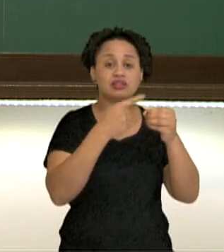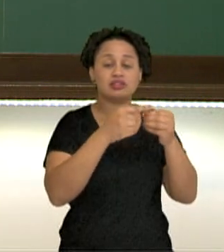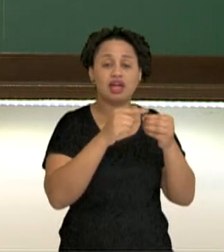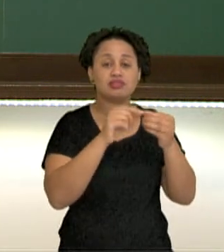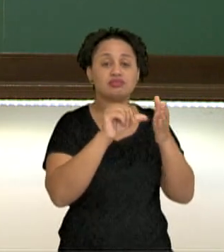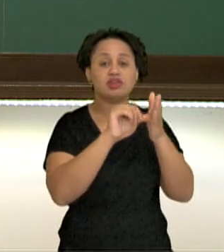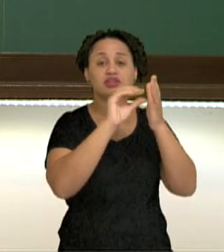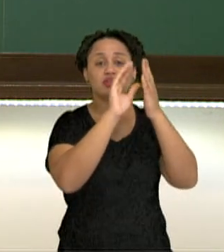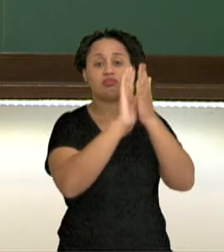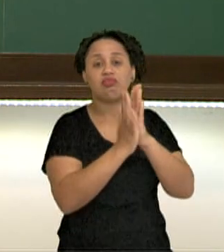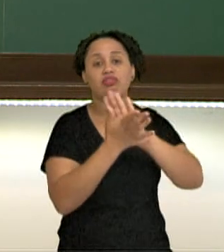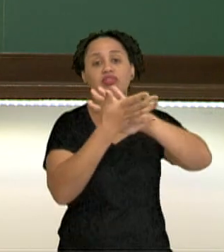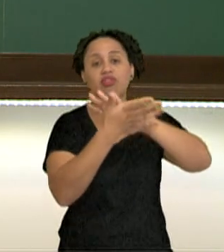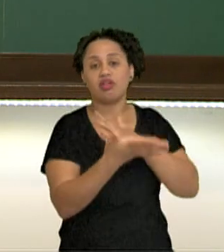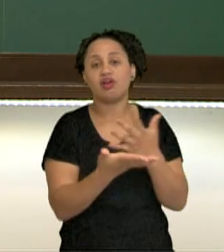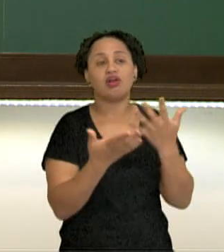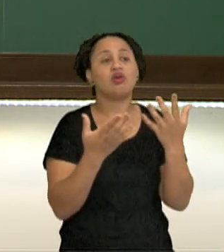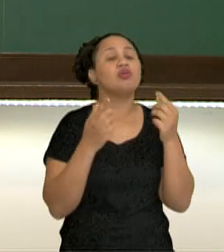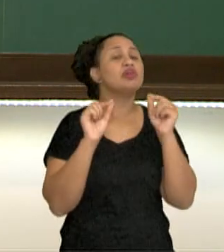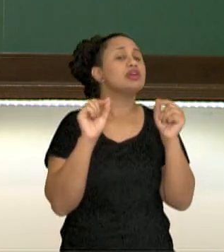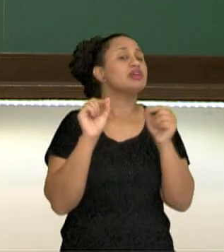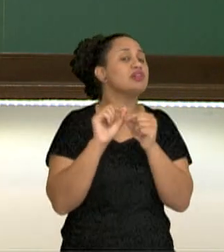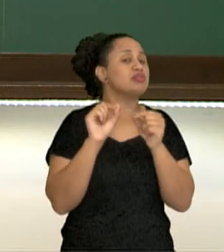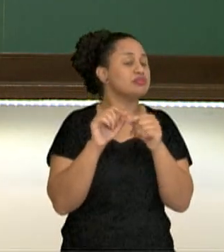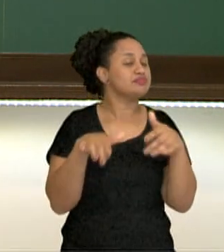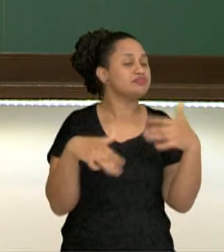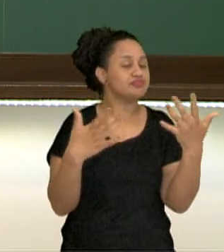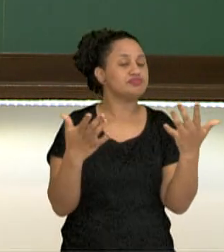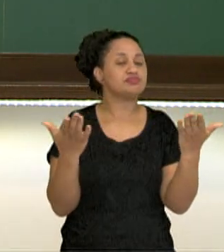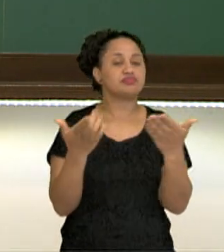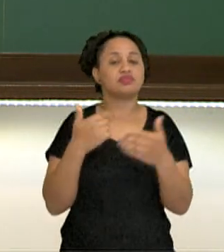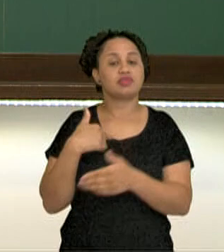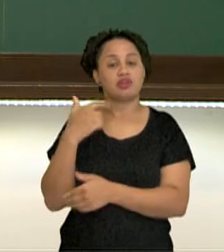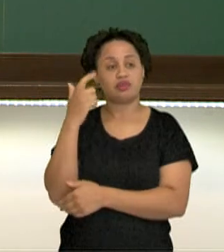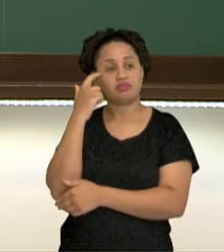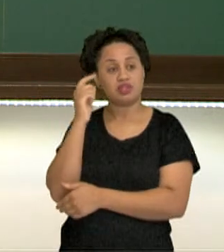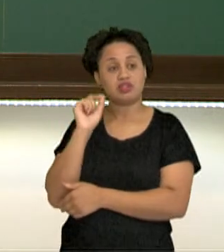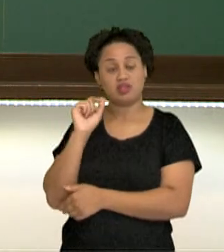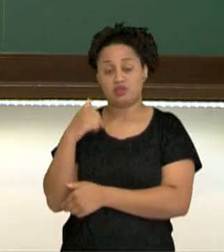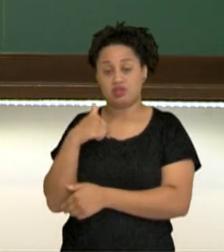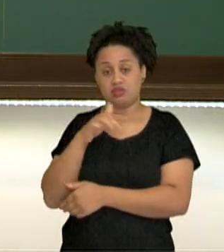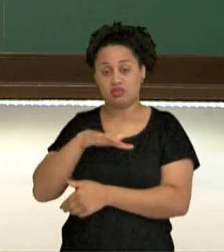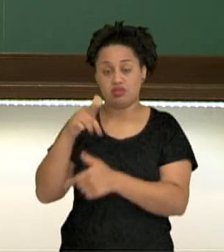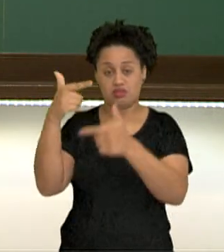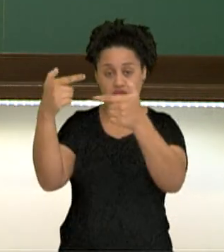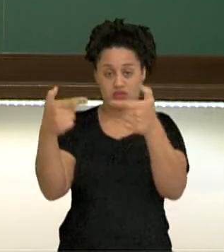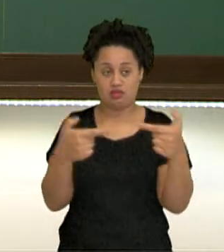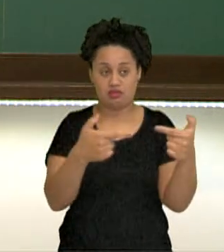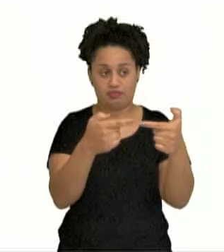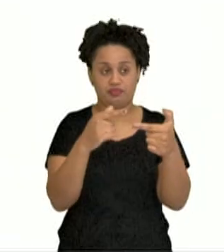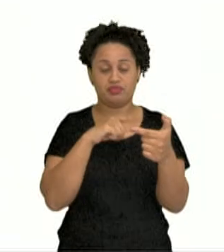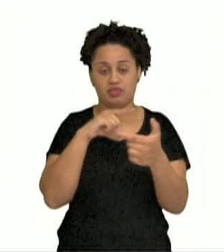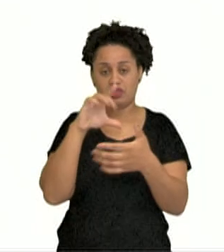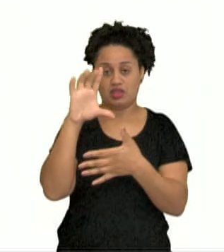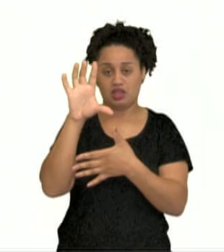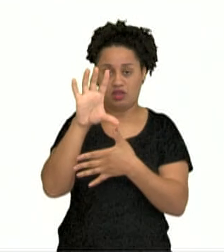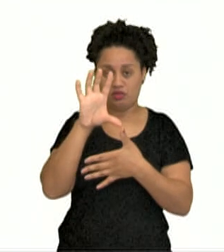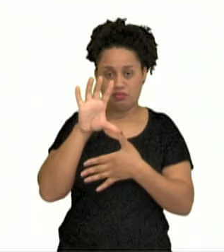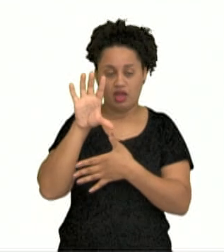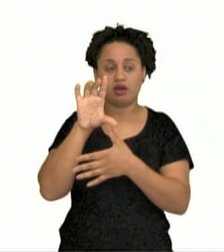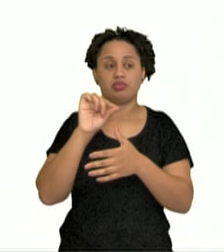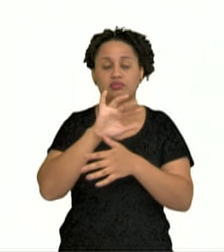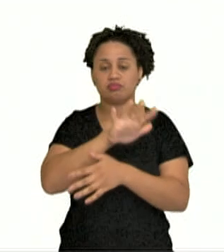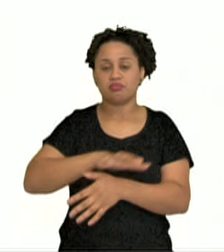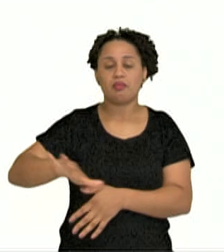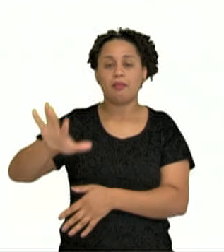Quais motivos levaram a isso? E vamos pensar aqui quais são as chances da guerra. Nós temos aqui no mapa todo o